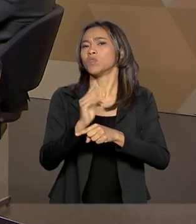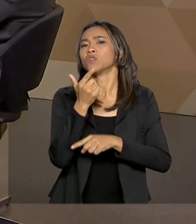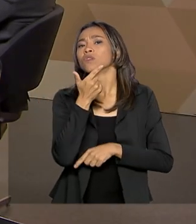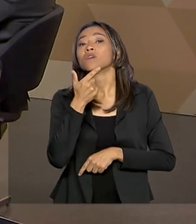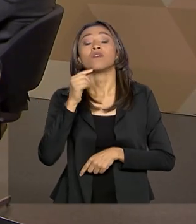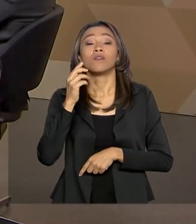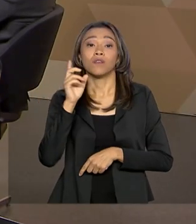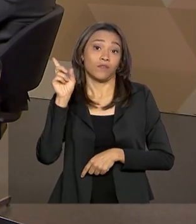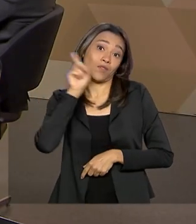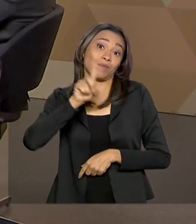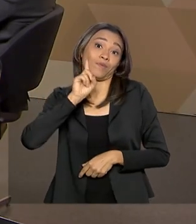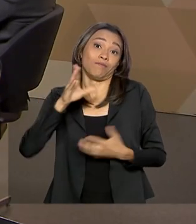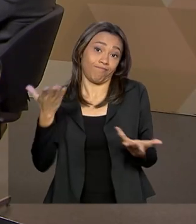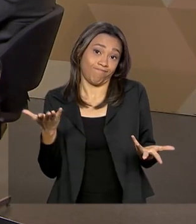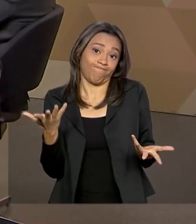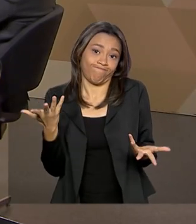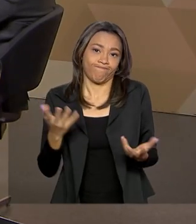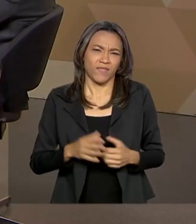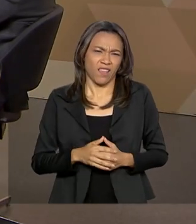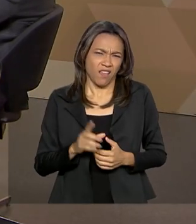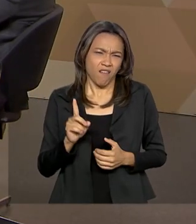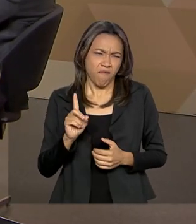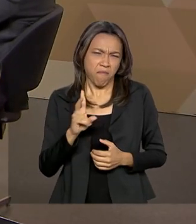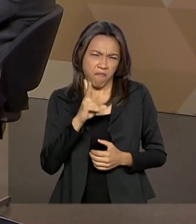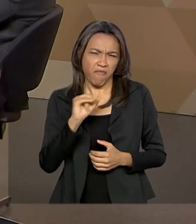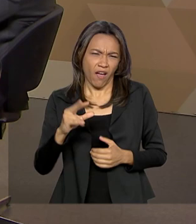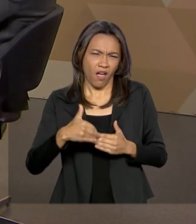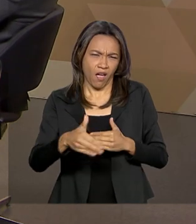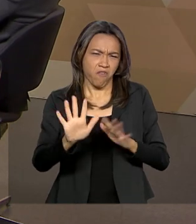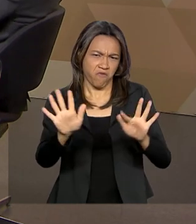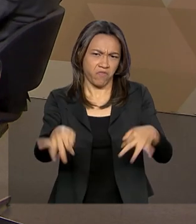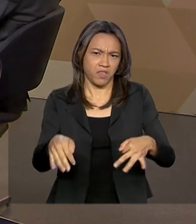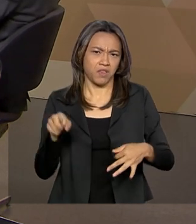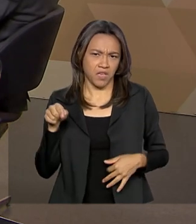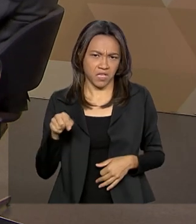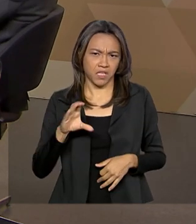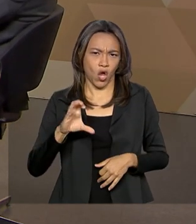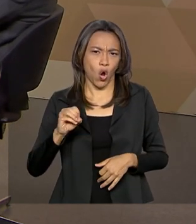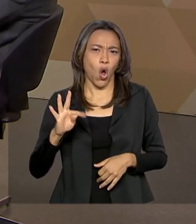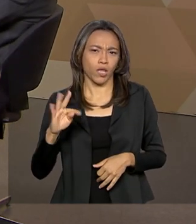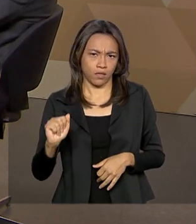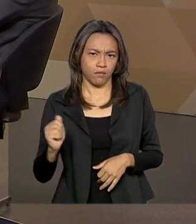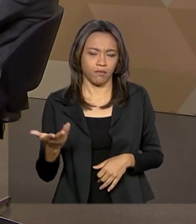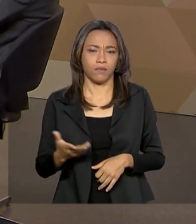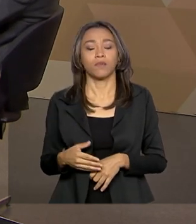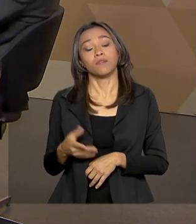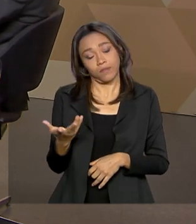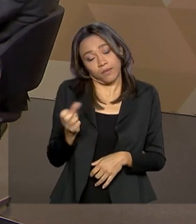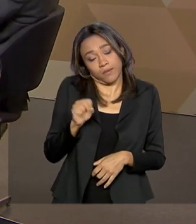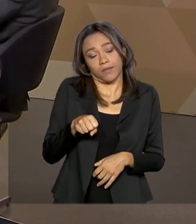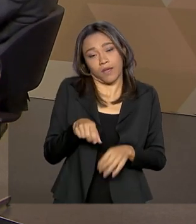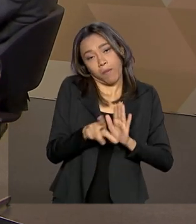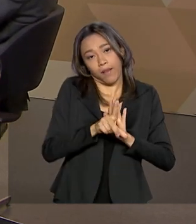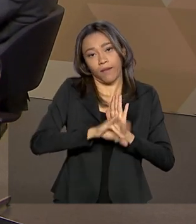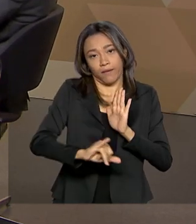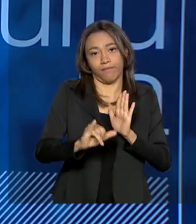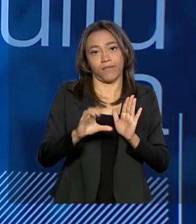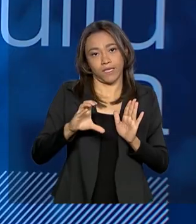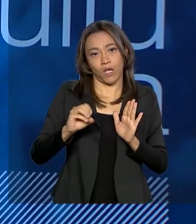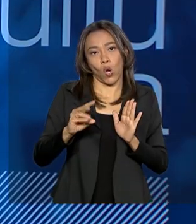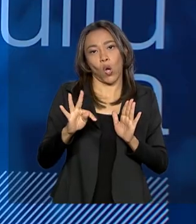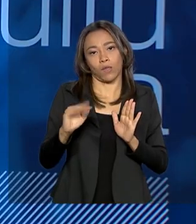Agora, há a possibilidade no futuro não existir mais a cota de tela? Como é que está essa discussão? Sim, a cota de tela é uma lei. O presidente